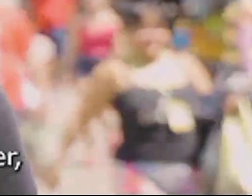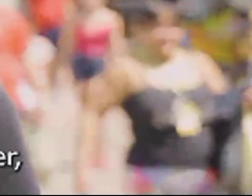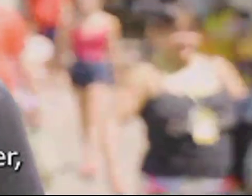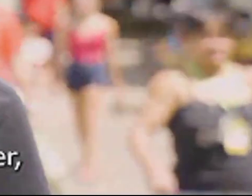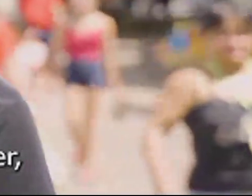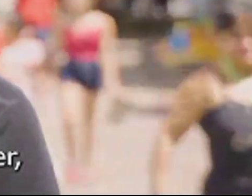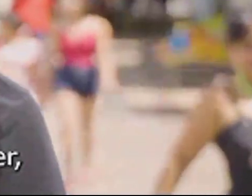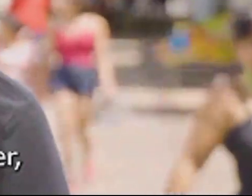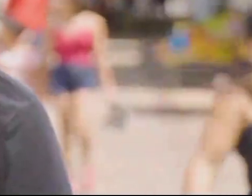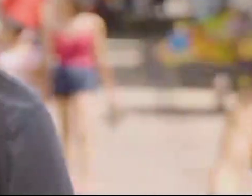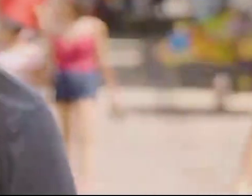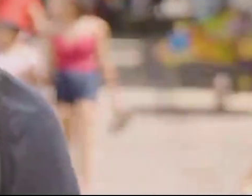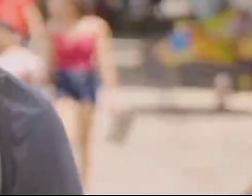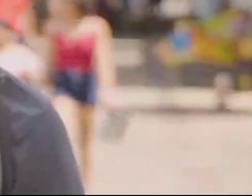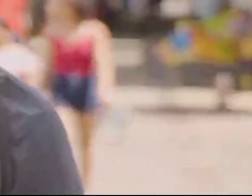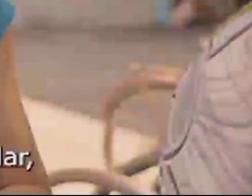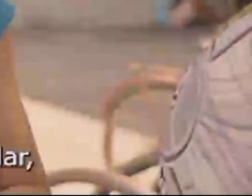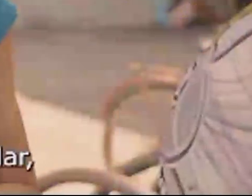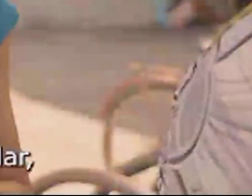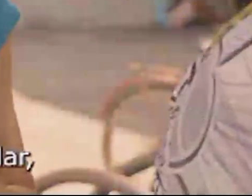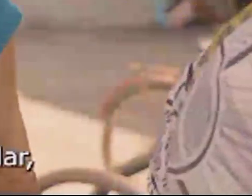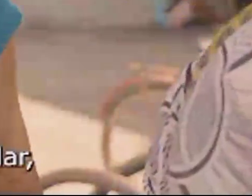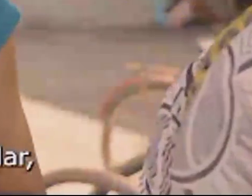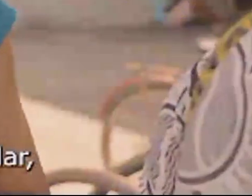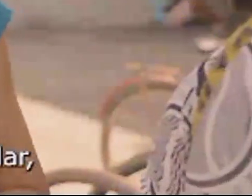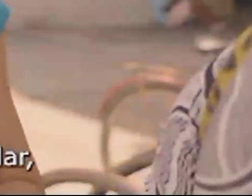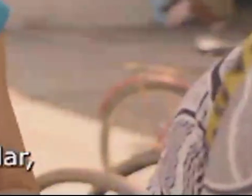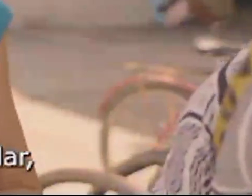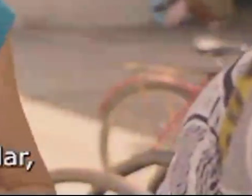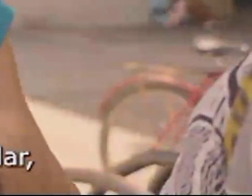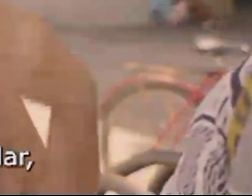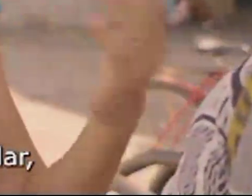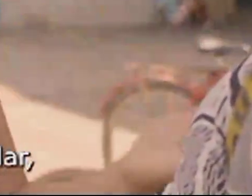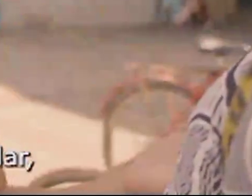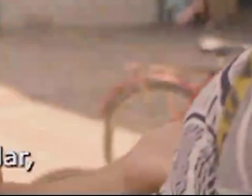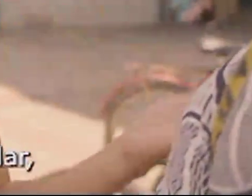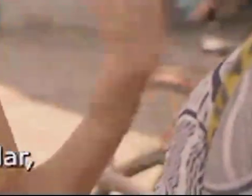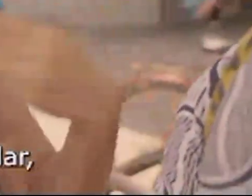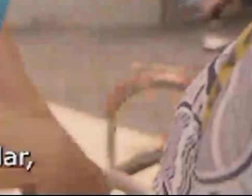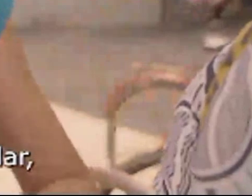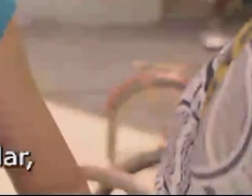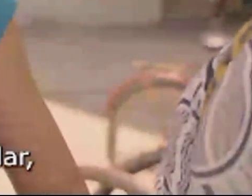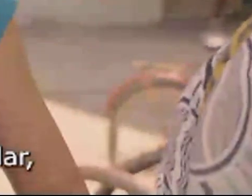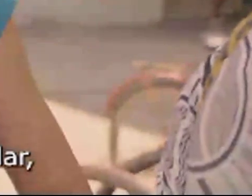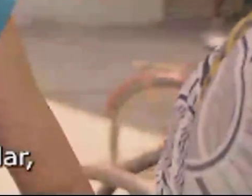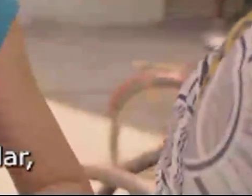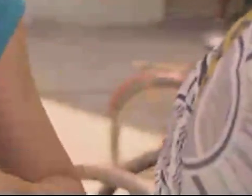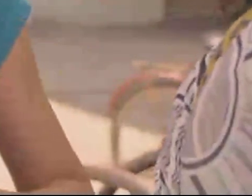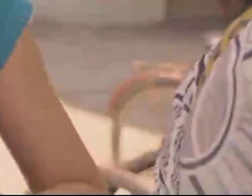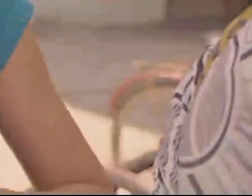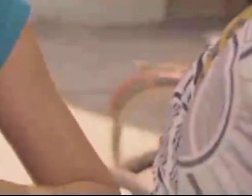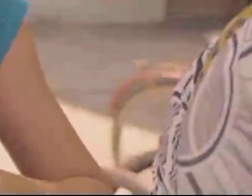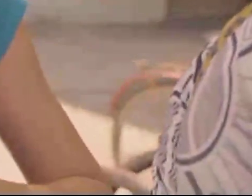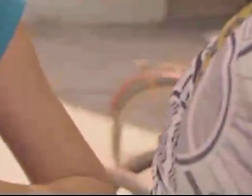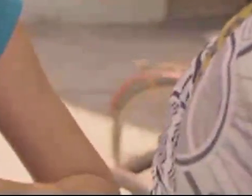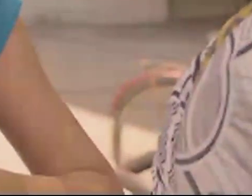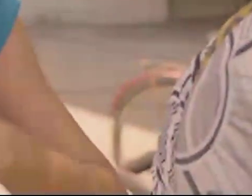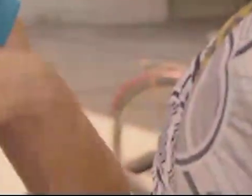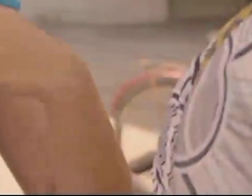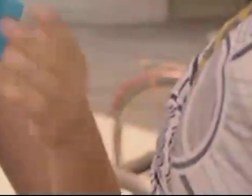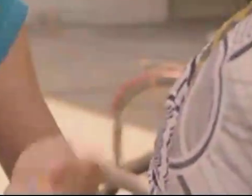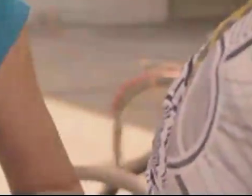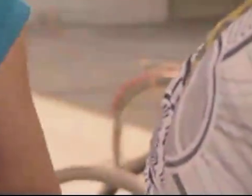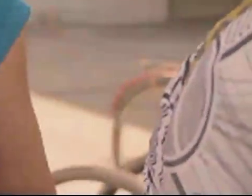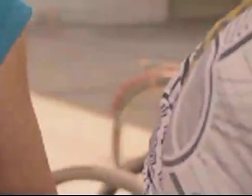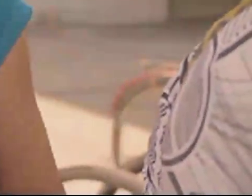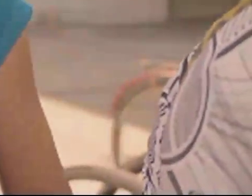locomover no termo de transporte então isso facilita tanto para quem vai trabalhar como quem vai estudar que tem que usar praticamente o dobro